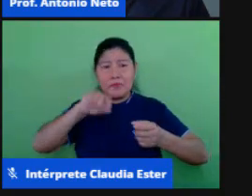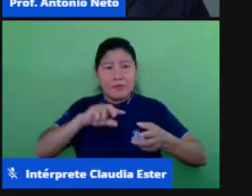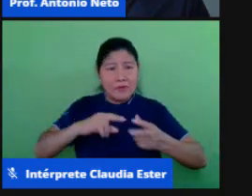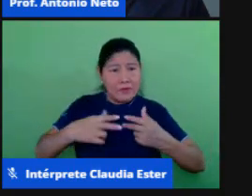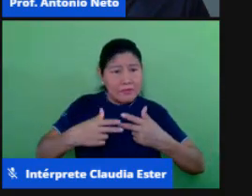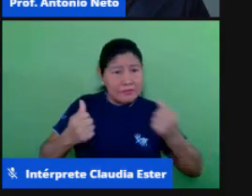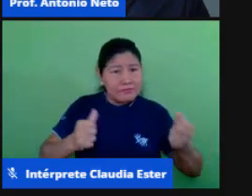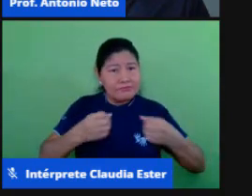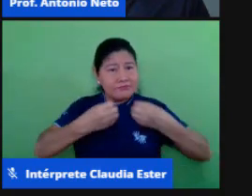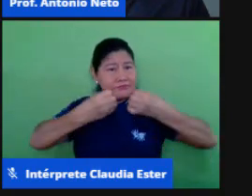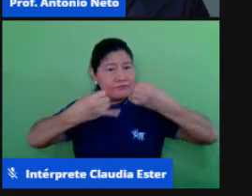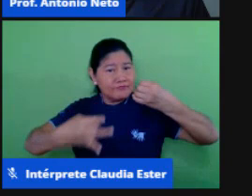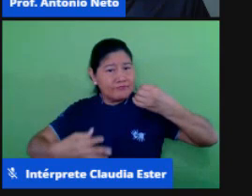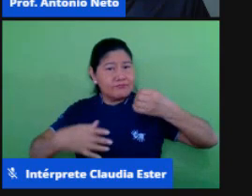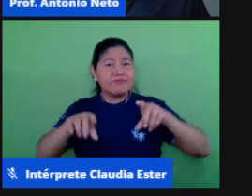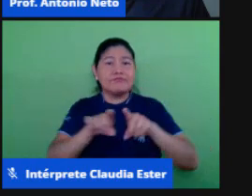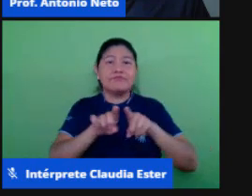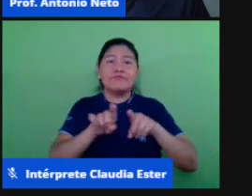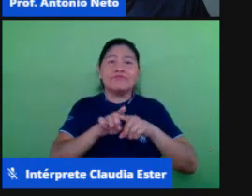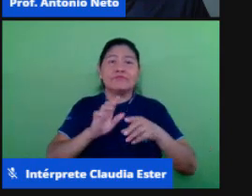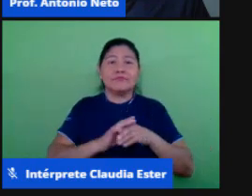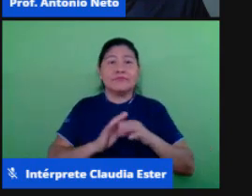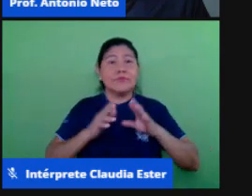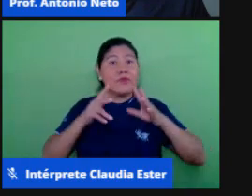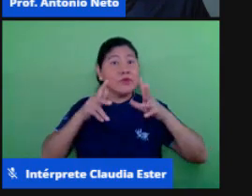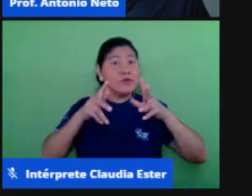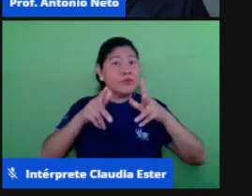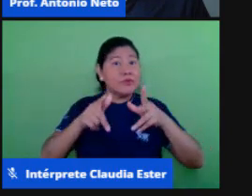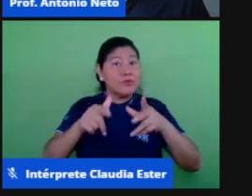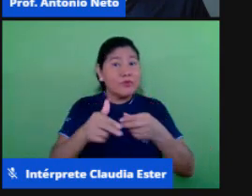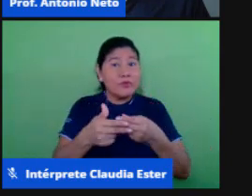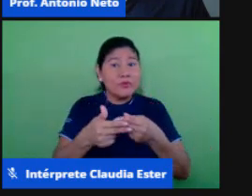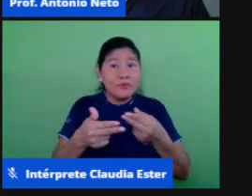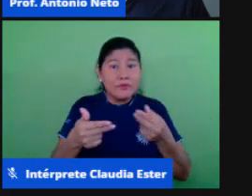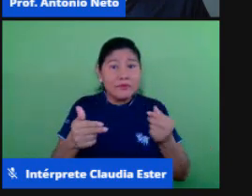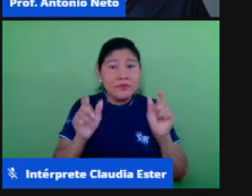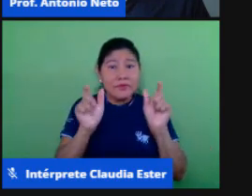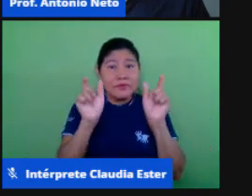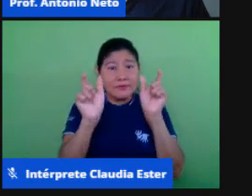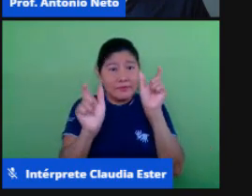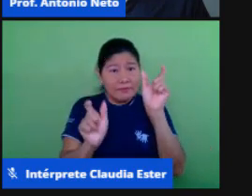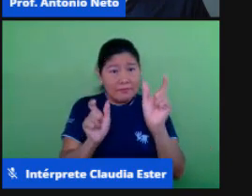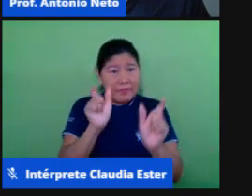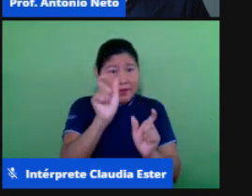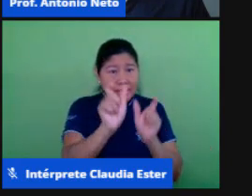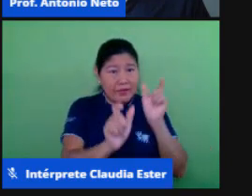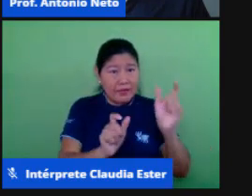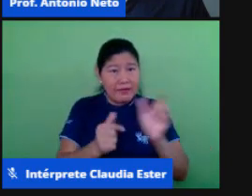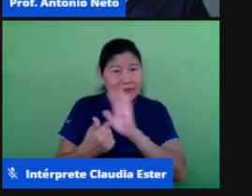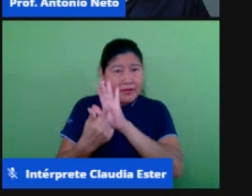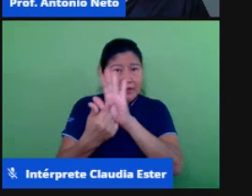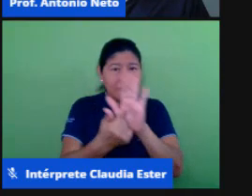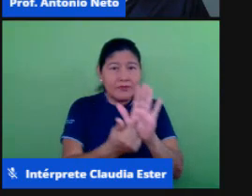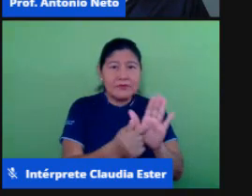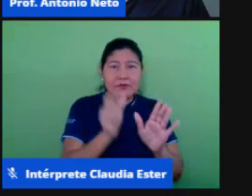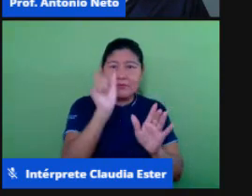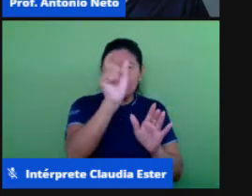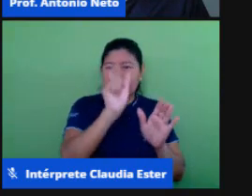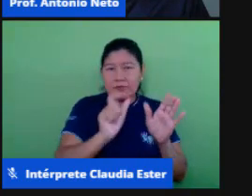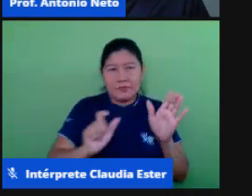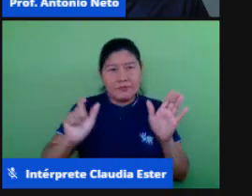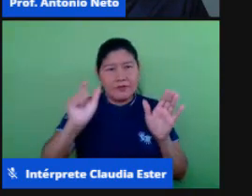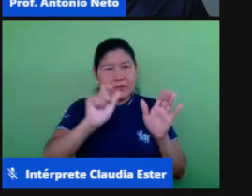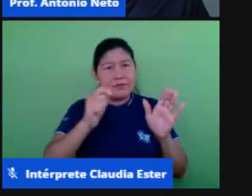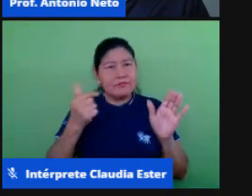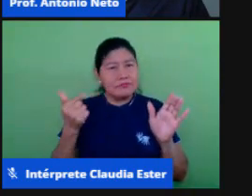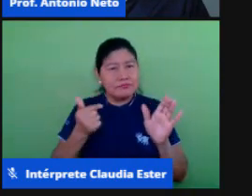essas palavras que estão aqui dispostas nesse nosso segundo slide,